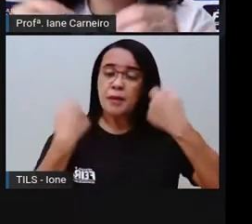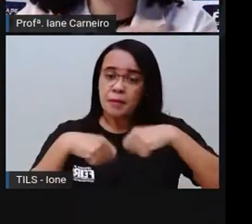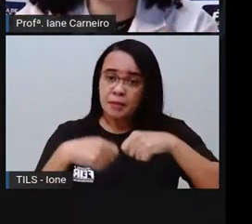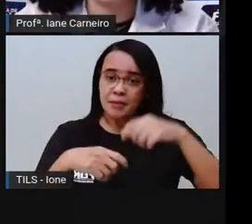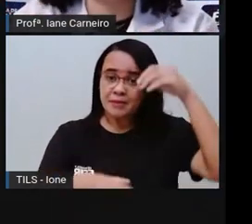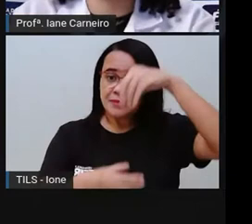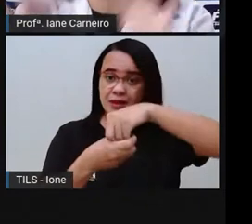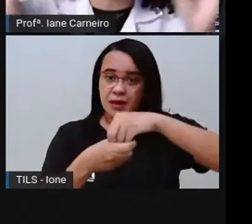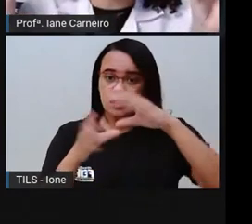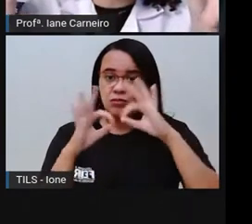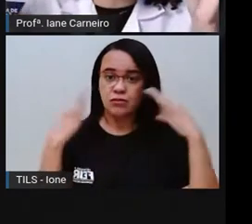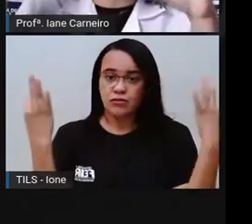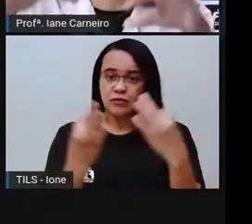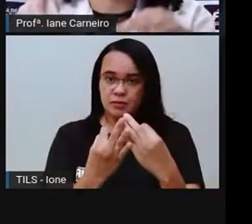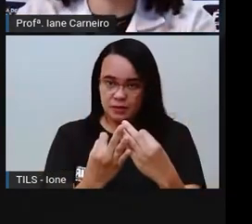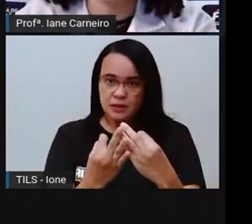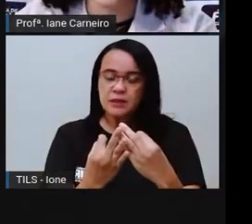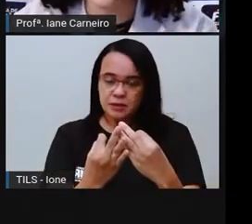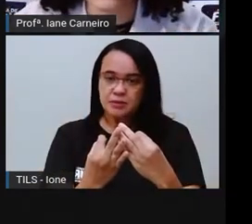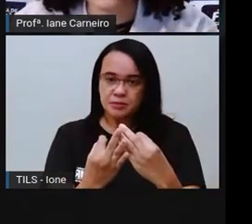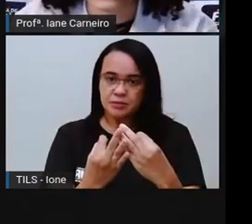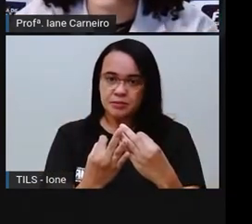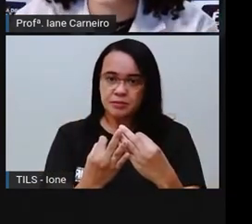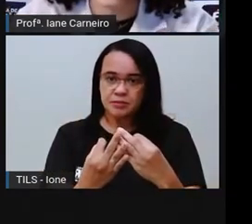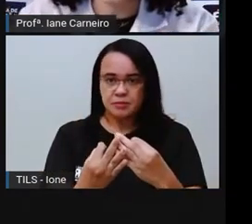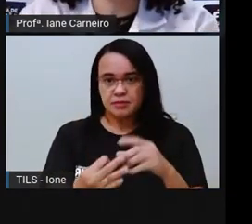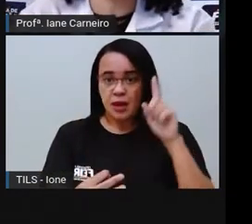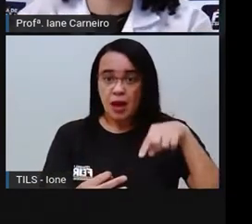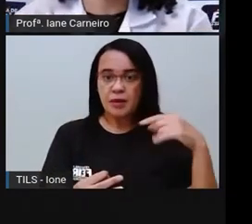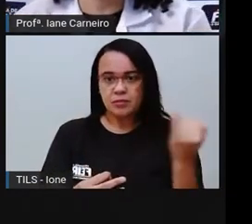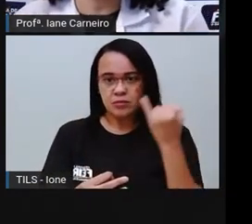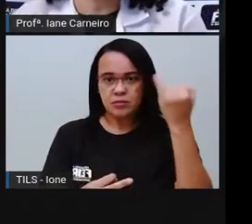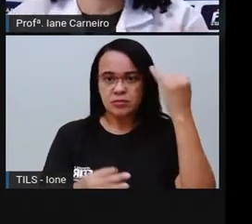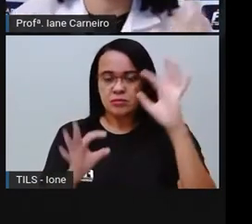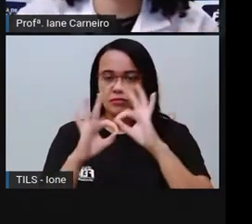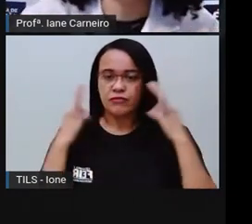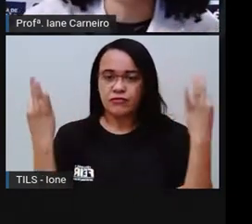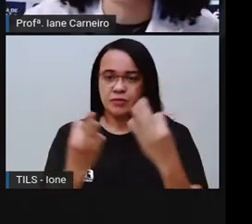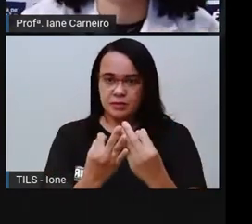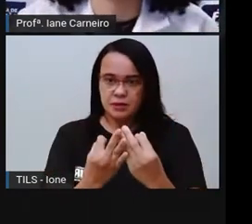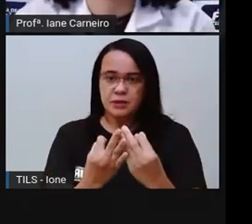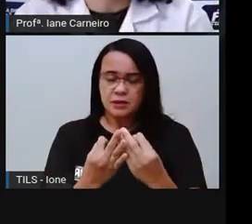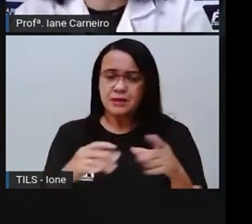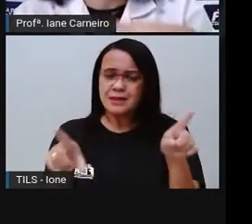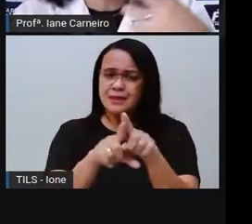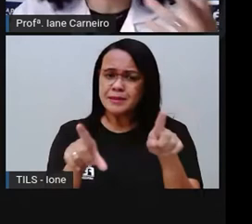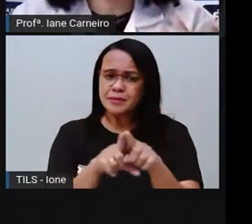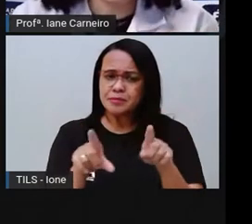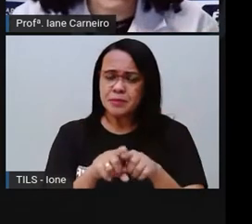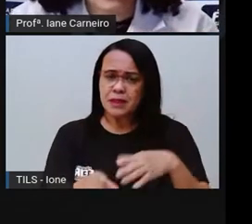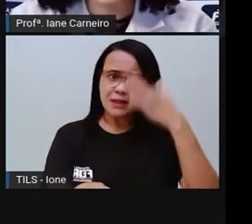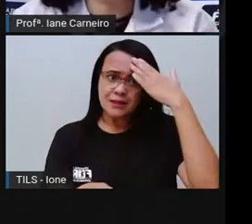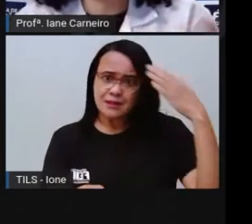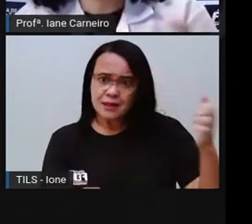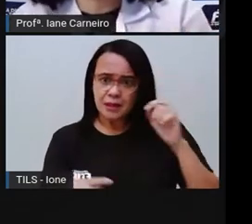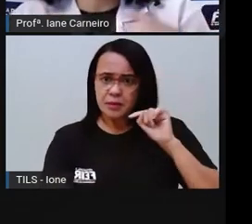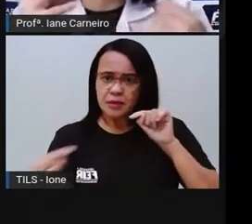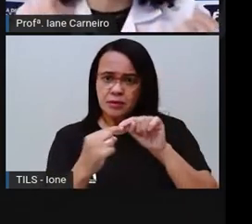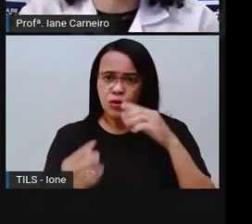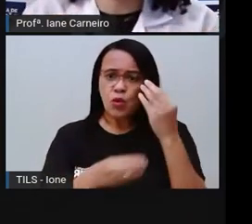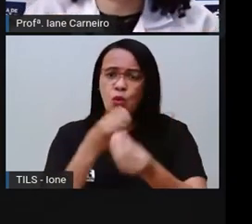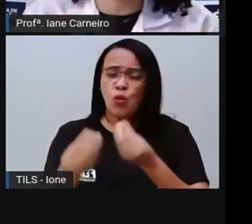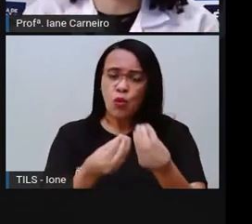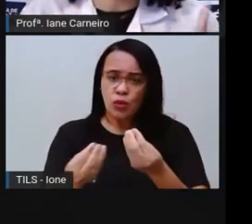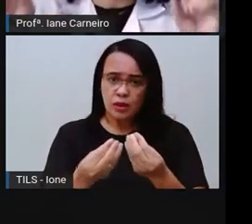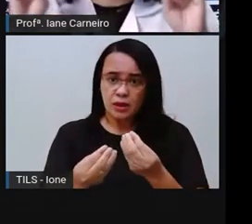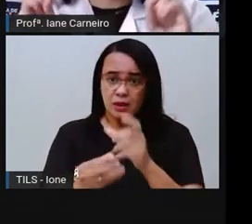família. Não é em qualquer lugar, é dentro da família, certo? E reconhecer, identificar, né? Papéis